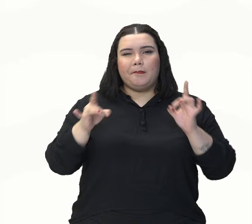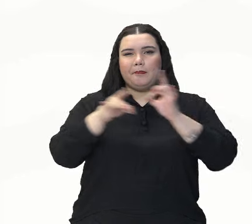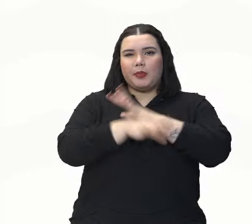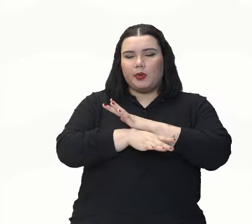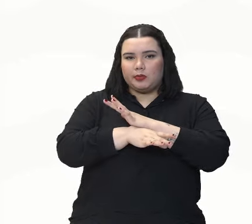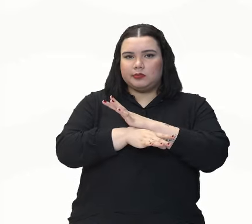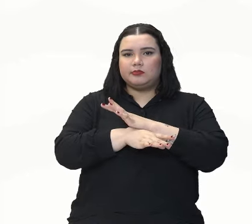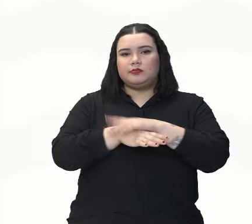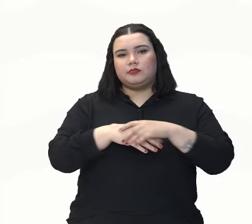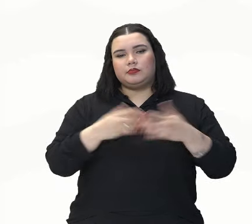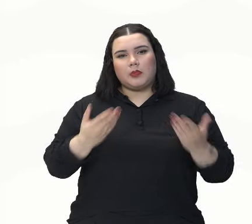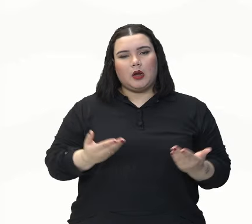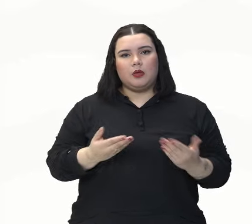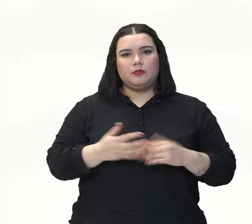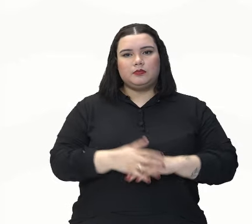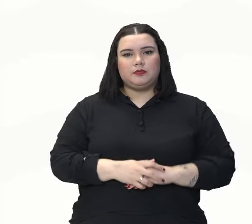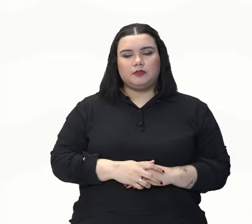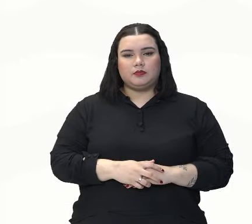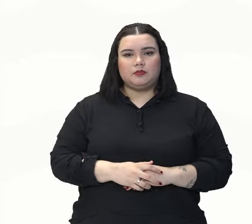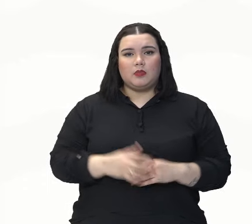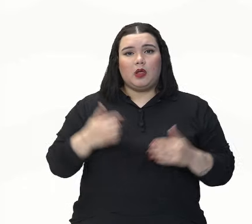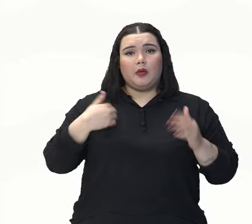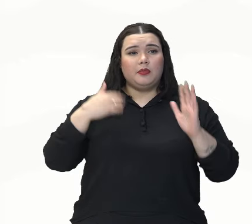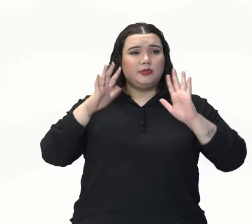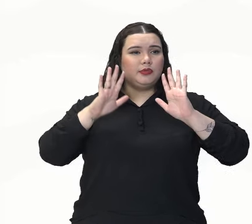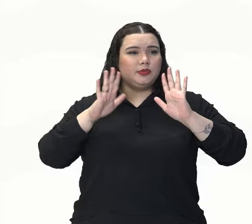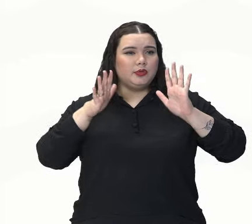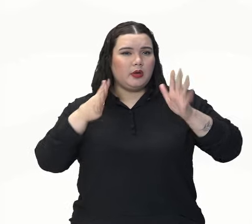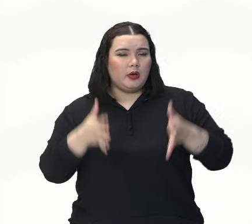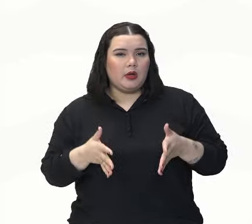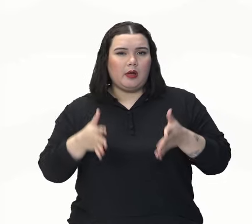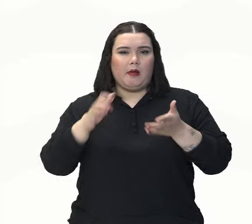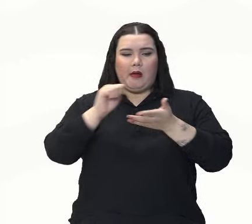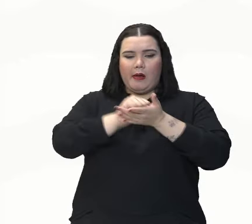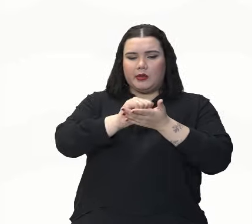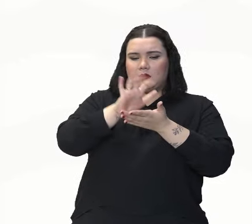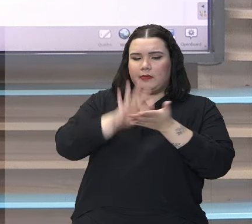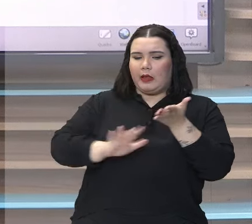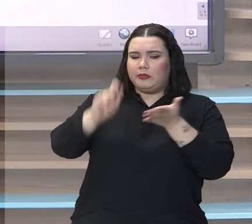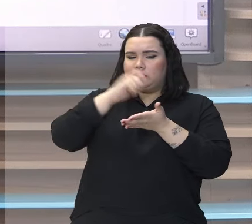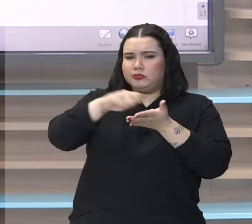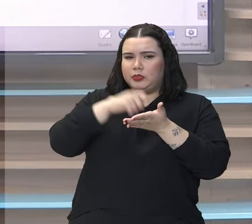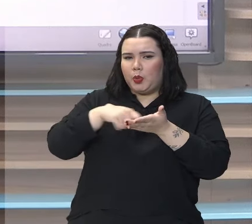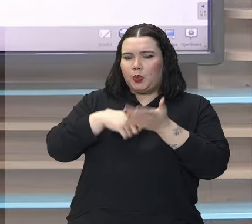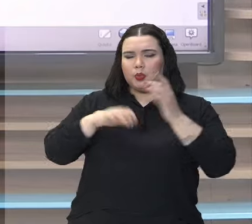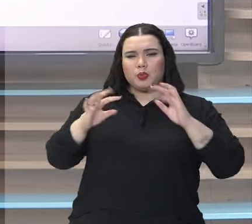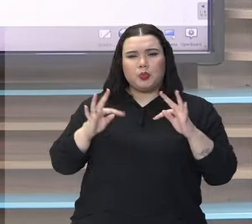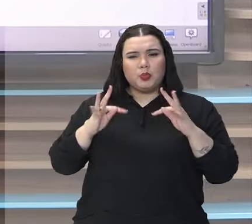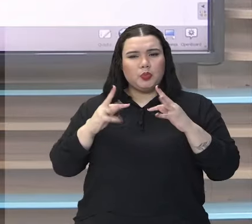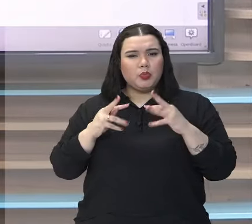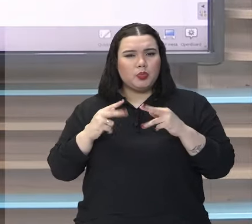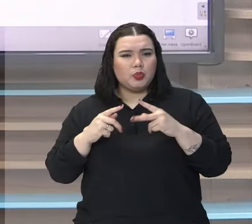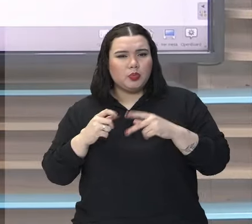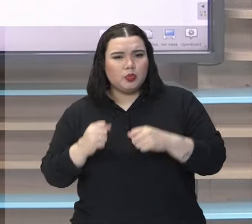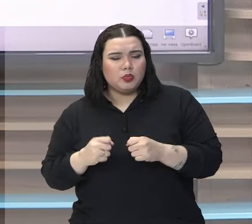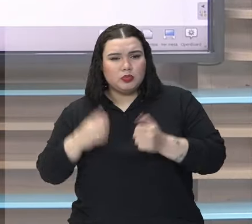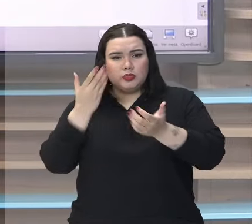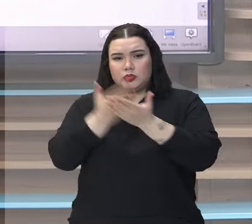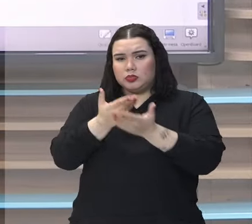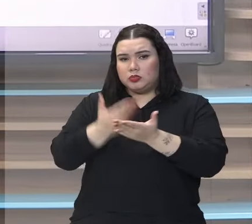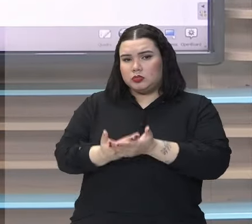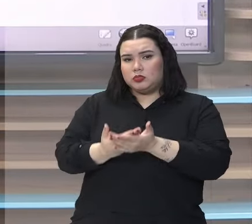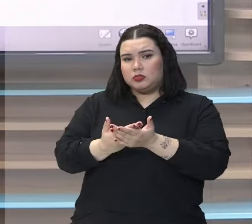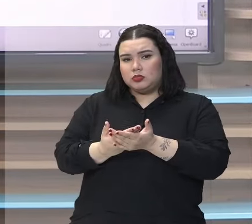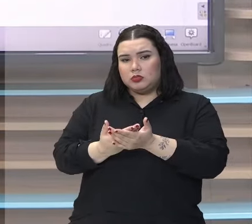você diz, olha, eu já fiz todas as minhas atividades, eu já fiz todo o meu trabalho,